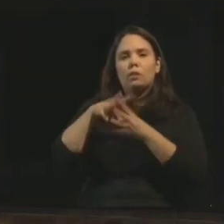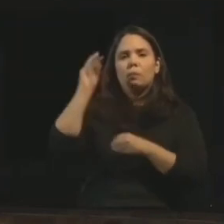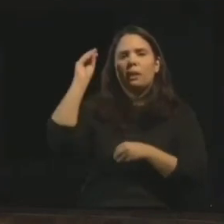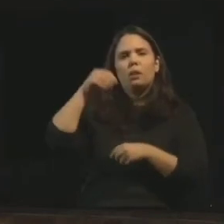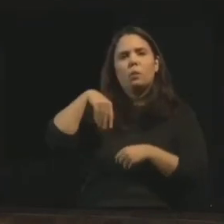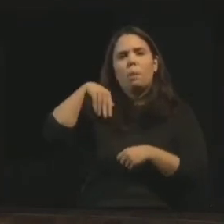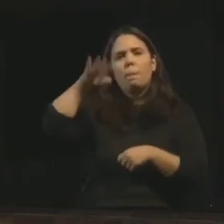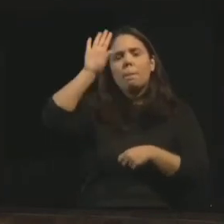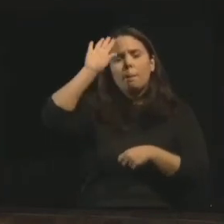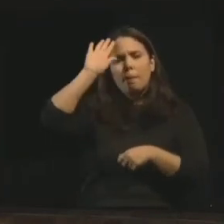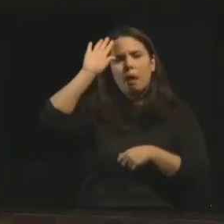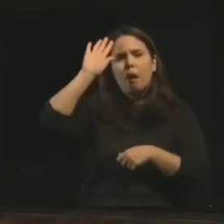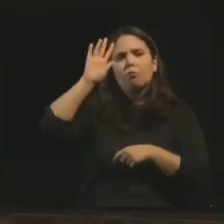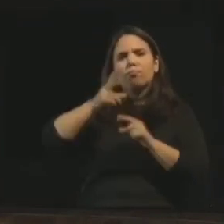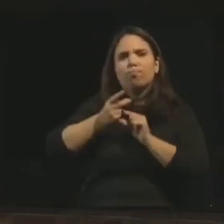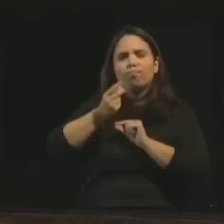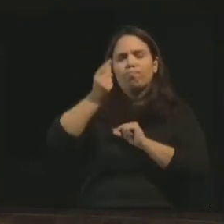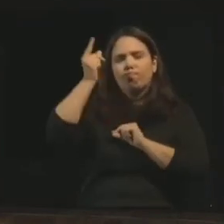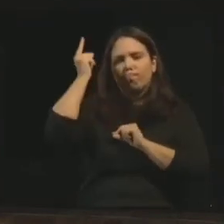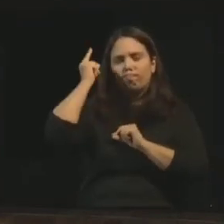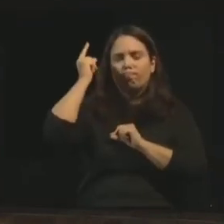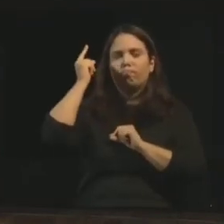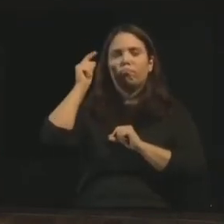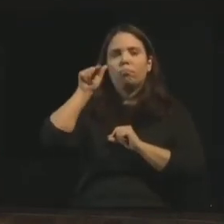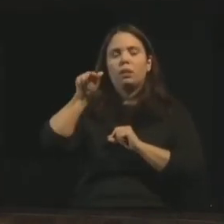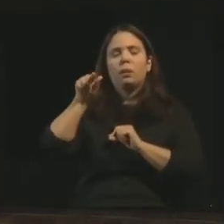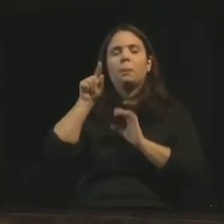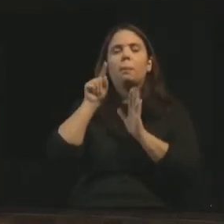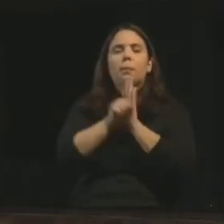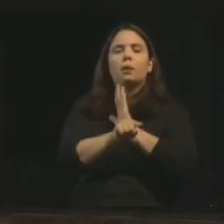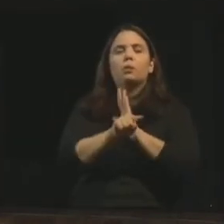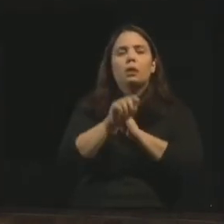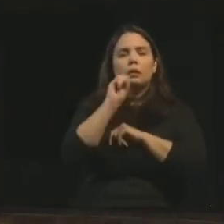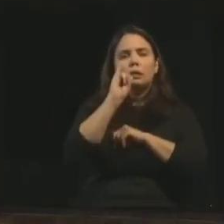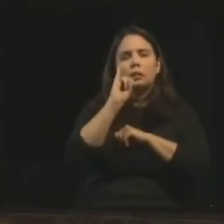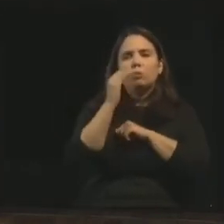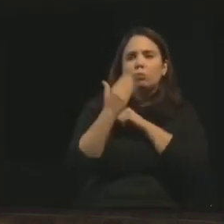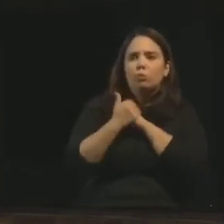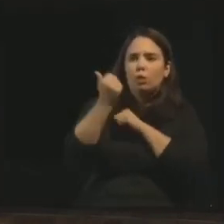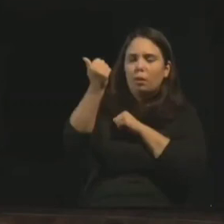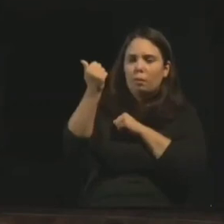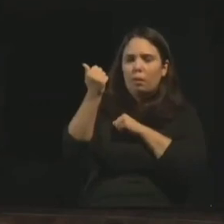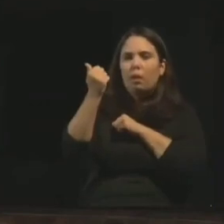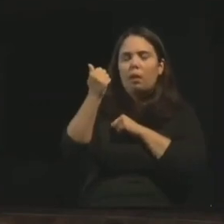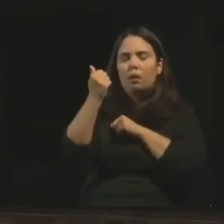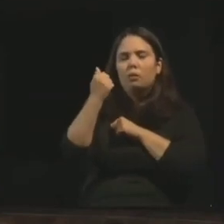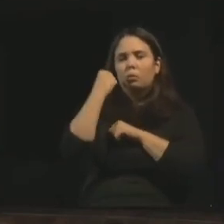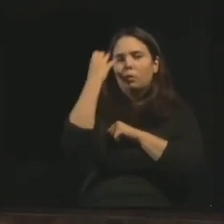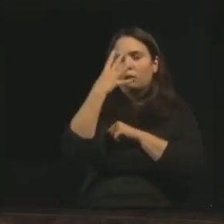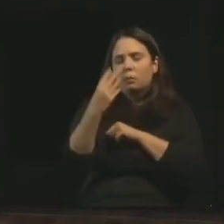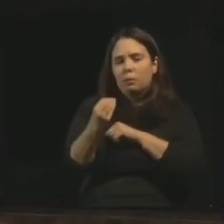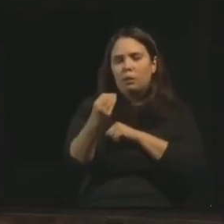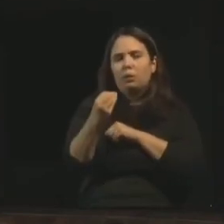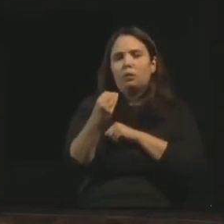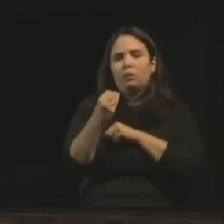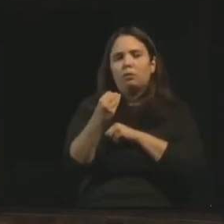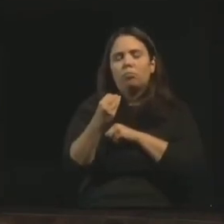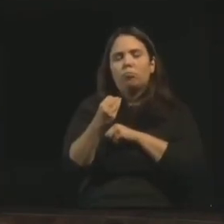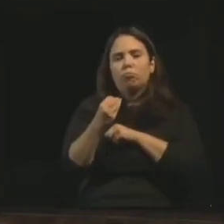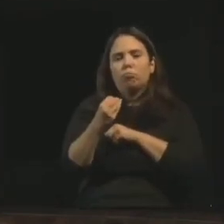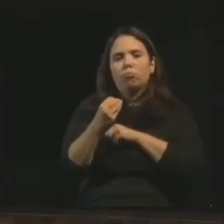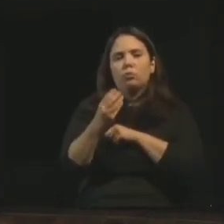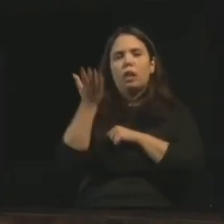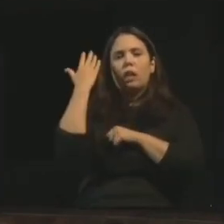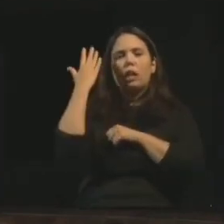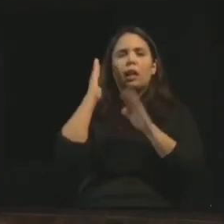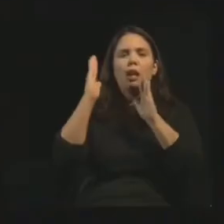espírita da codificação Erasto. Perguntaram, se entre os chamados para o Espiritismo, muitos se transviaram, na época de